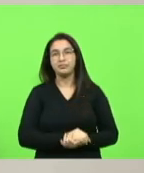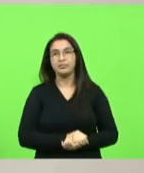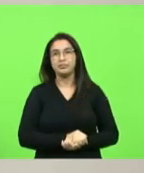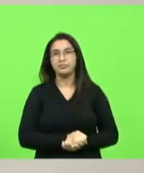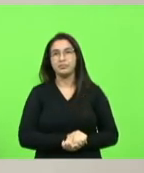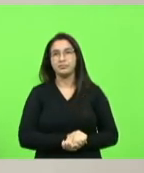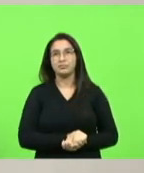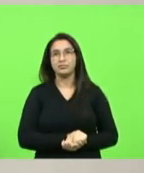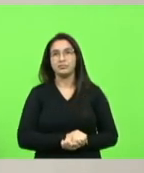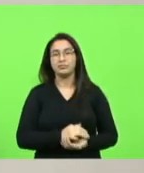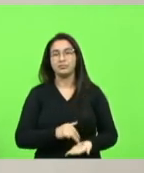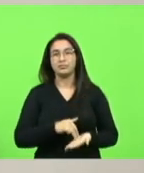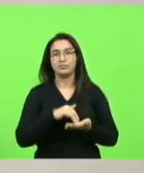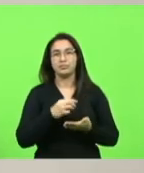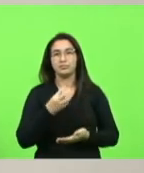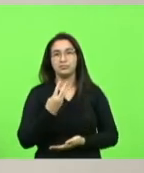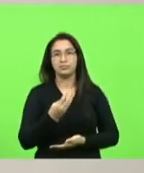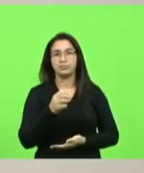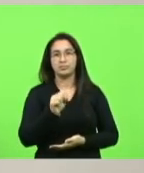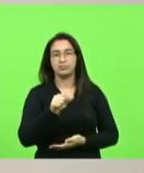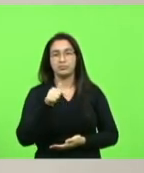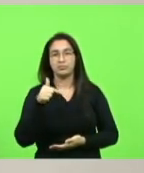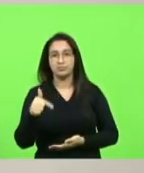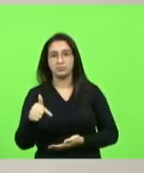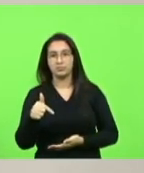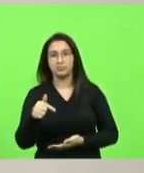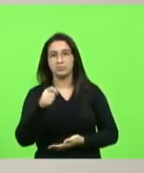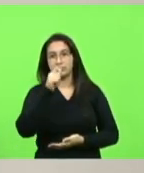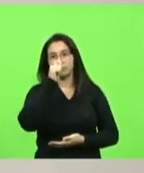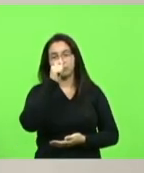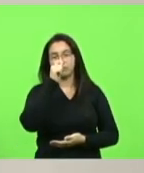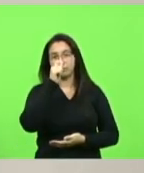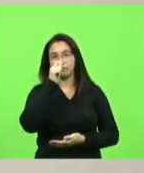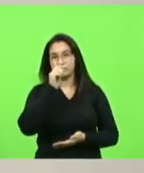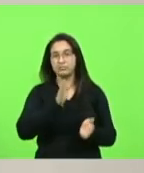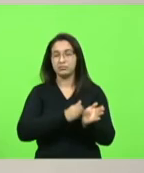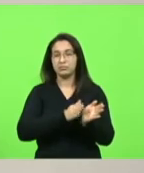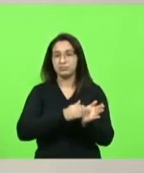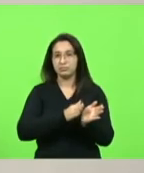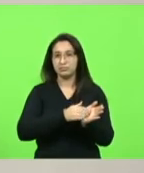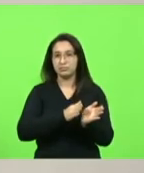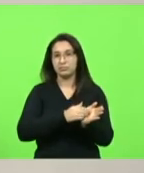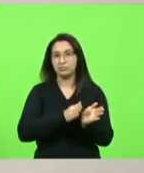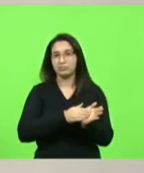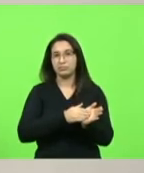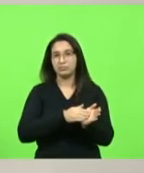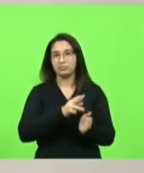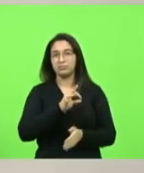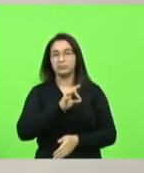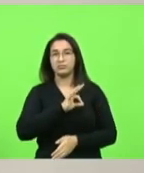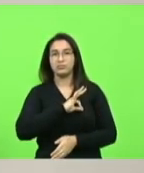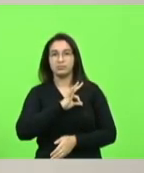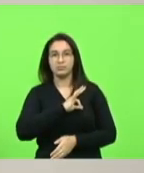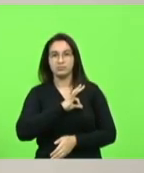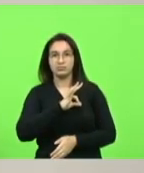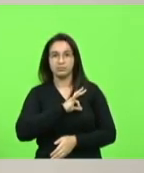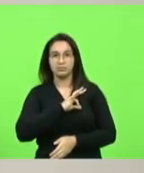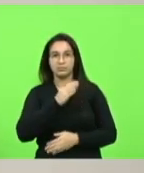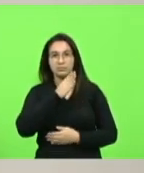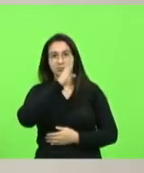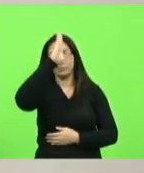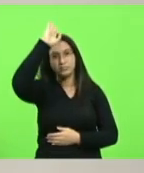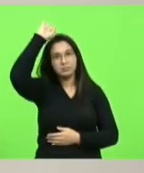moção número 387 deputado João Amin manifestando aplauso aos policiais militares e bombeiros